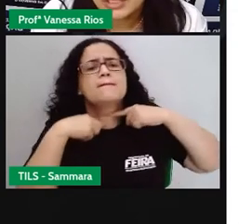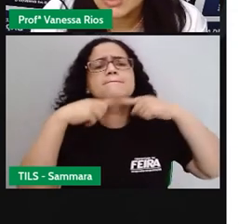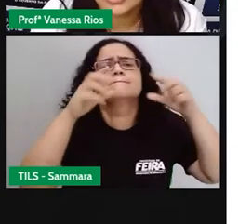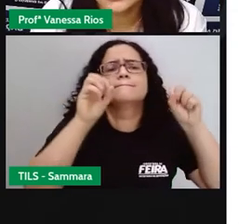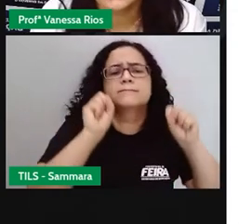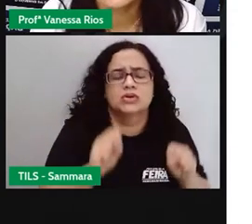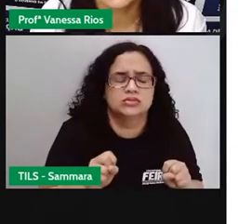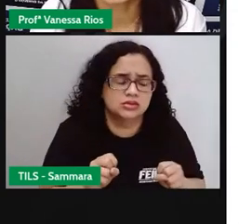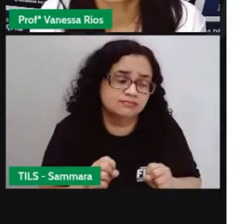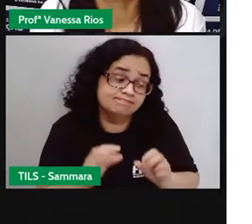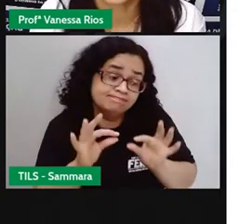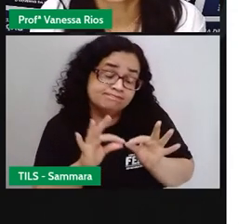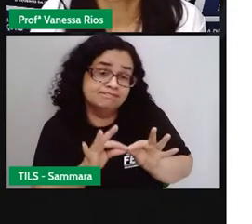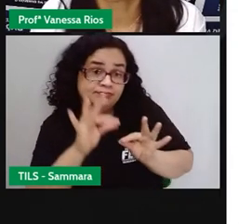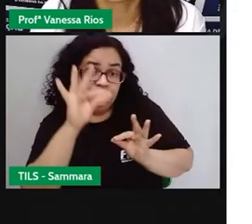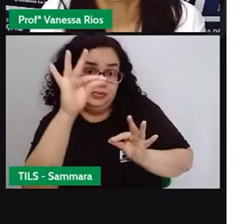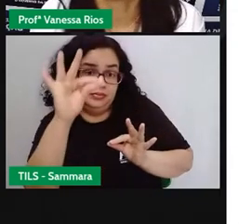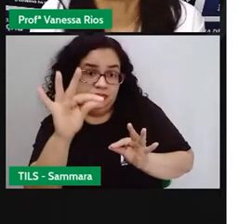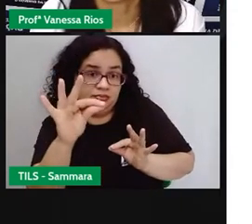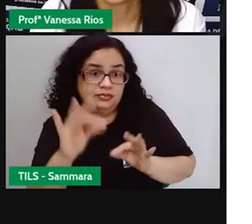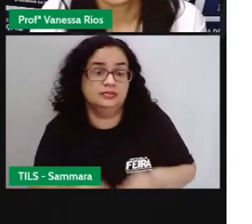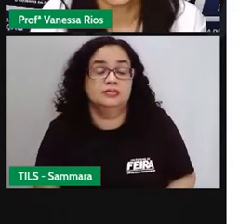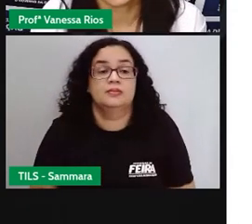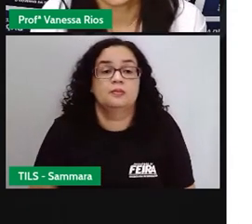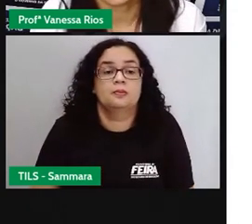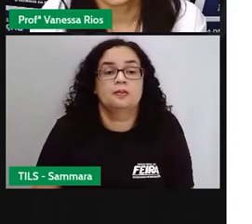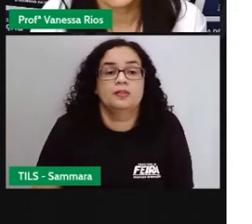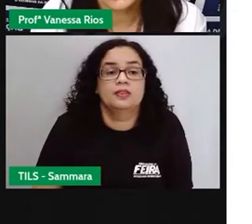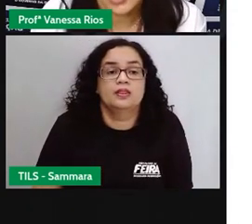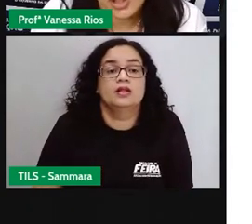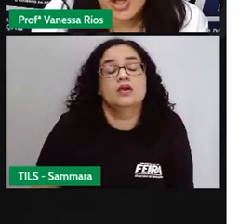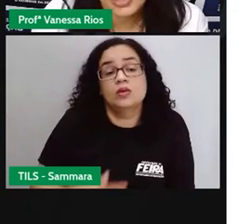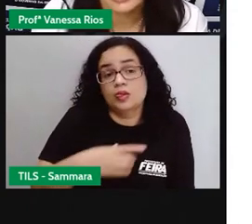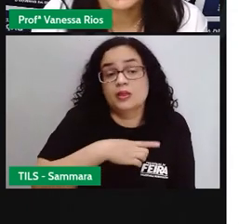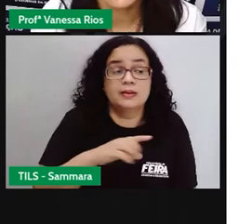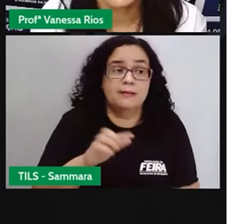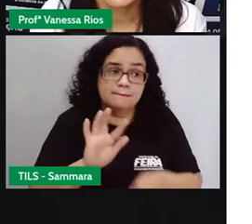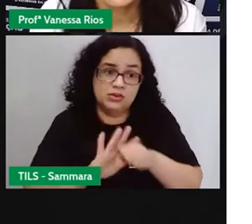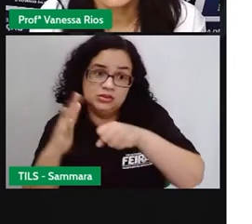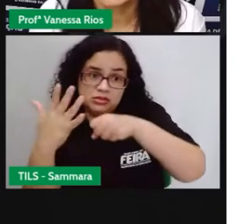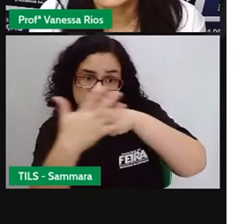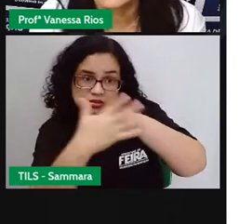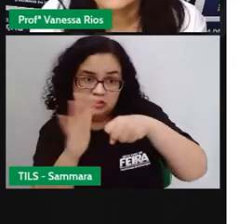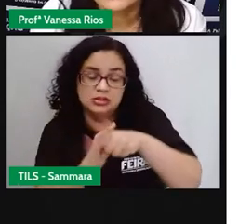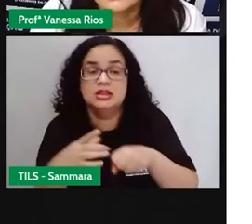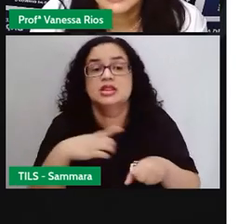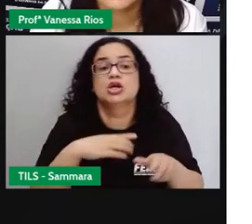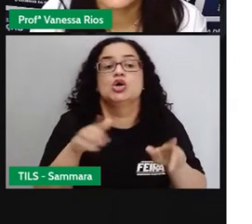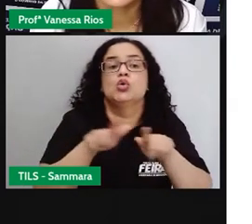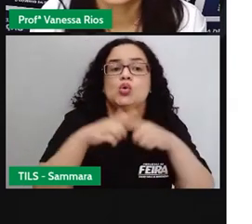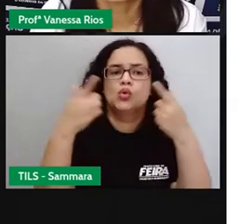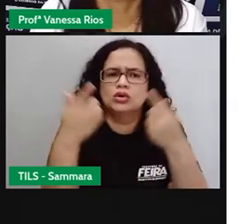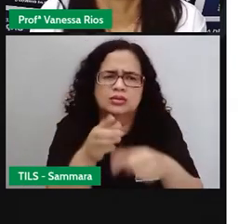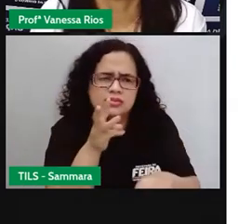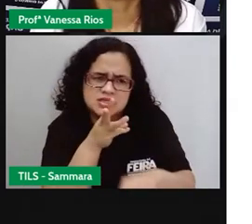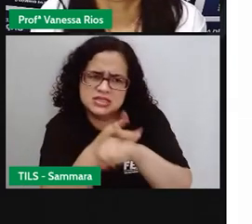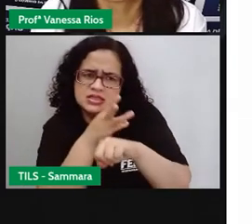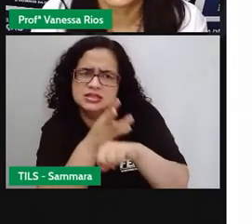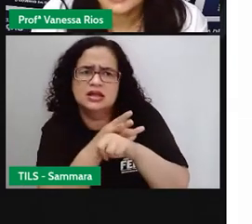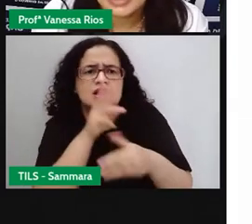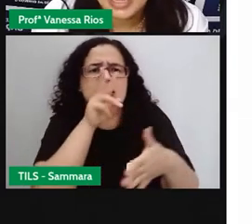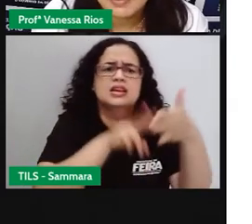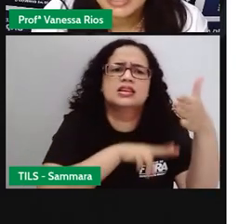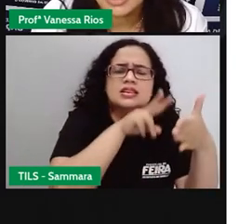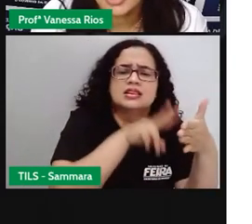por conta dos distanciamentos que o momento nos coloca, cria um grupo de zap, um grupo de